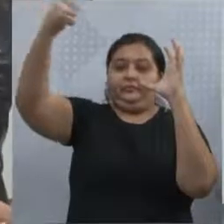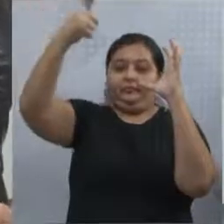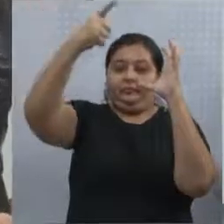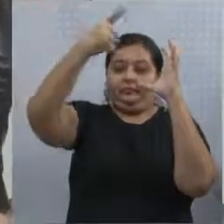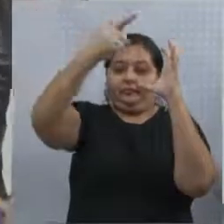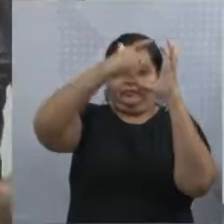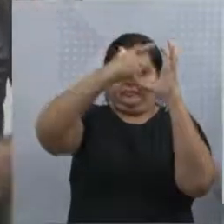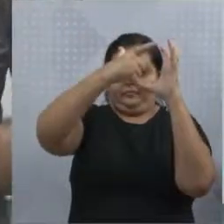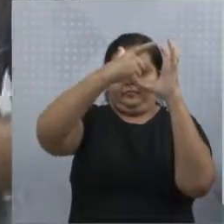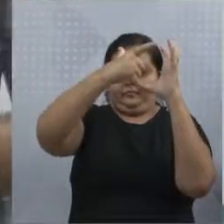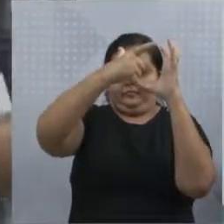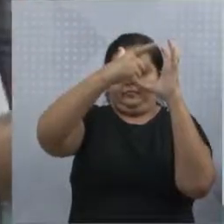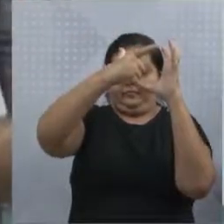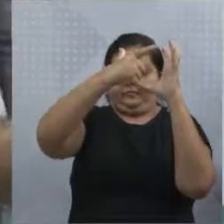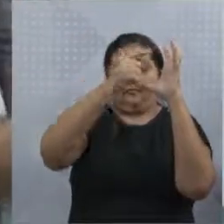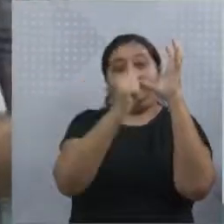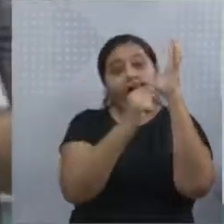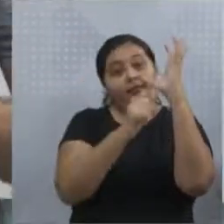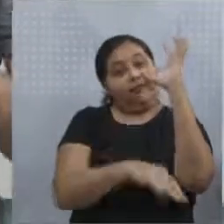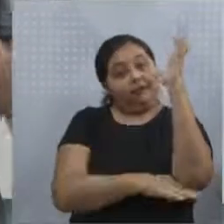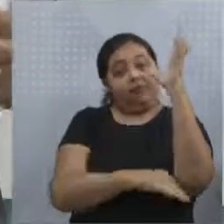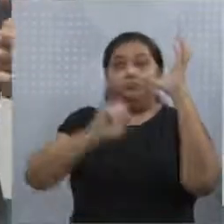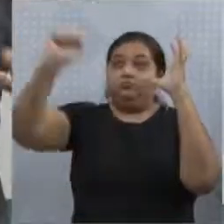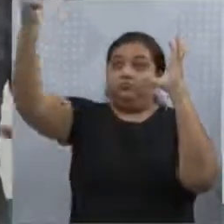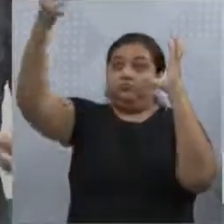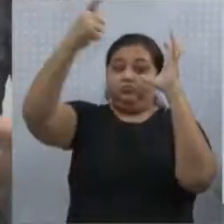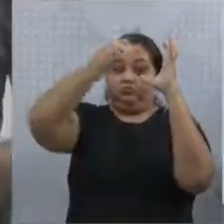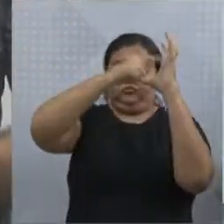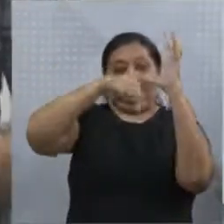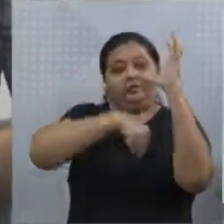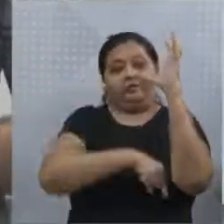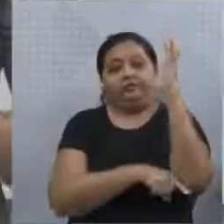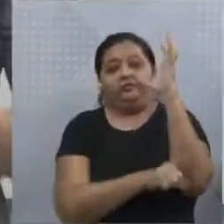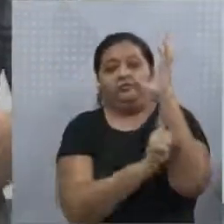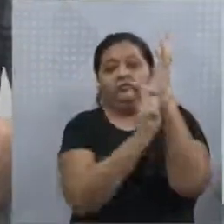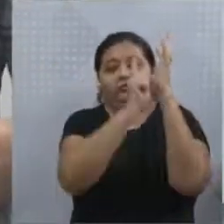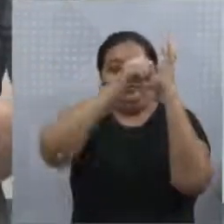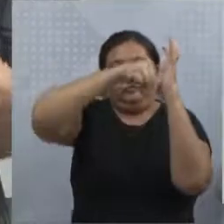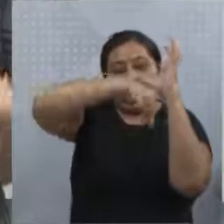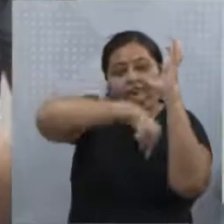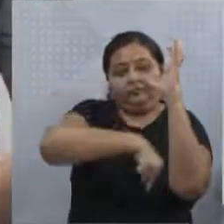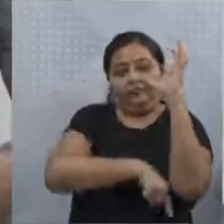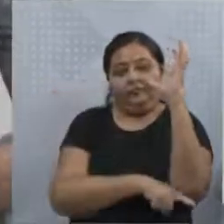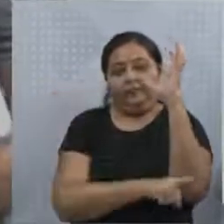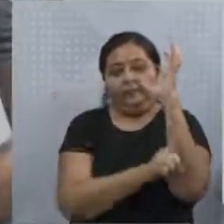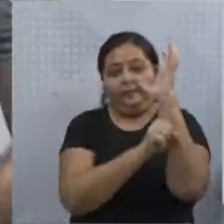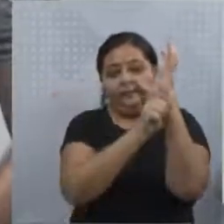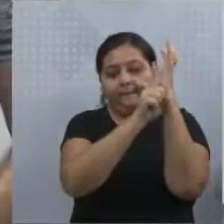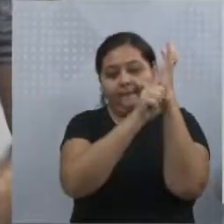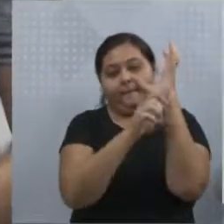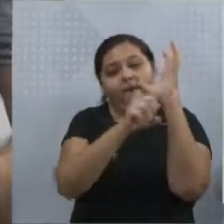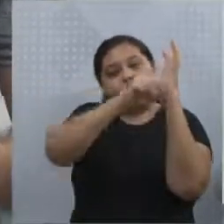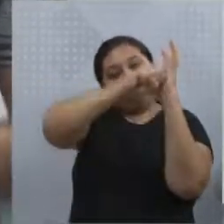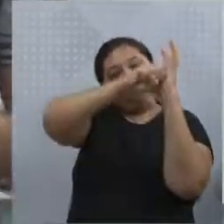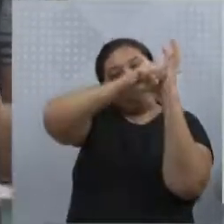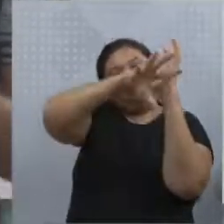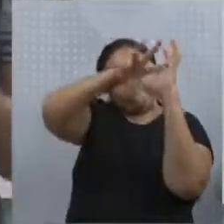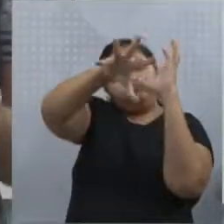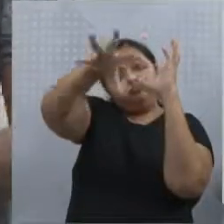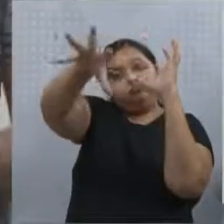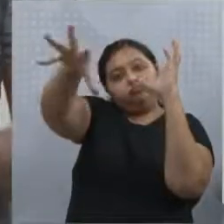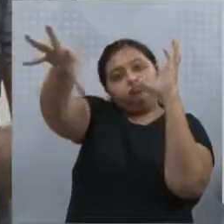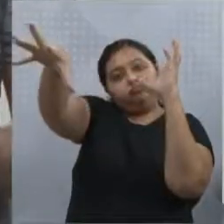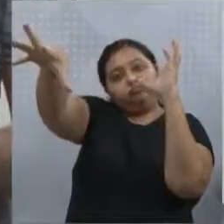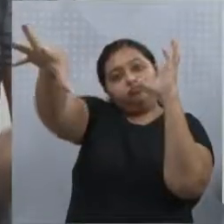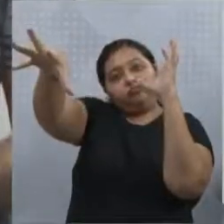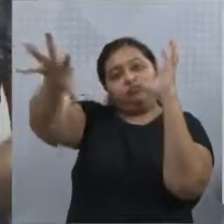né? Ela chega a tocar na folhagem, nas folhas. Essas folhas, essas árvores, elas vão absorver